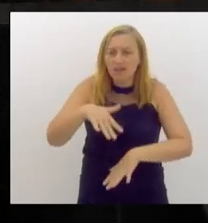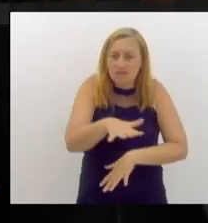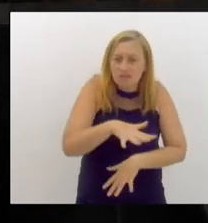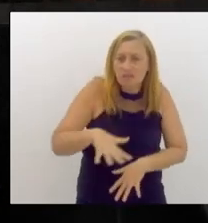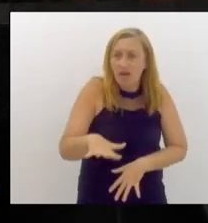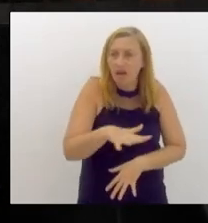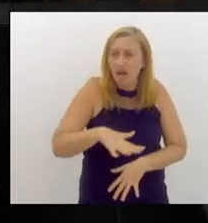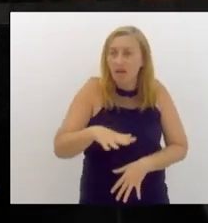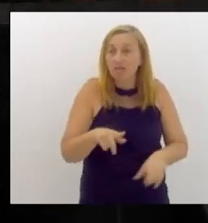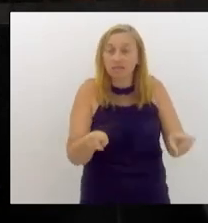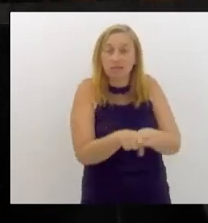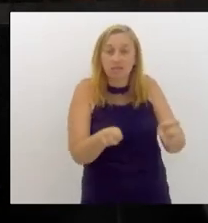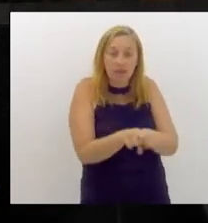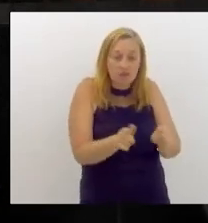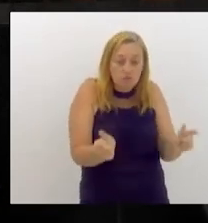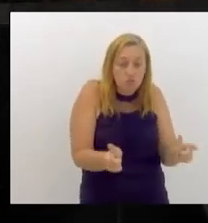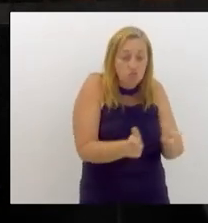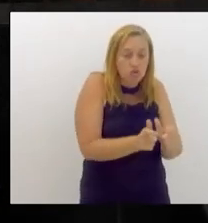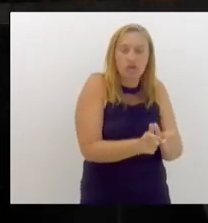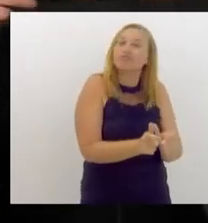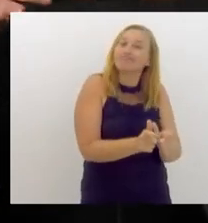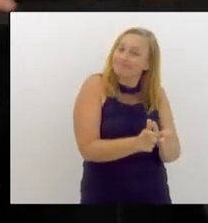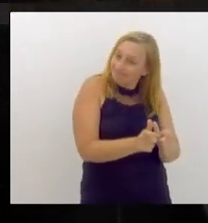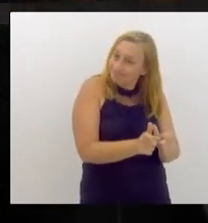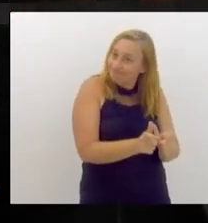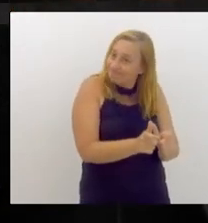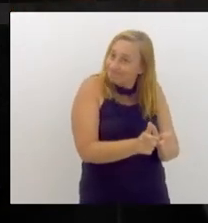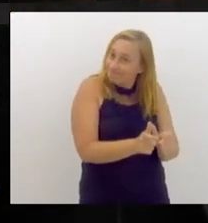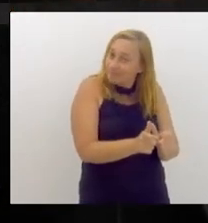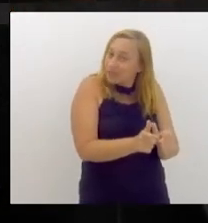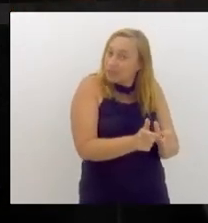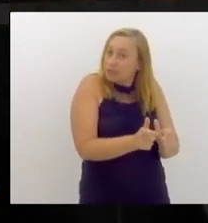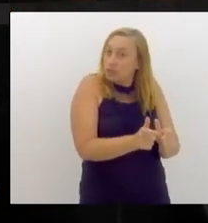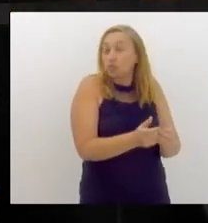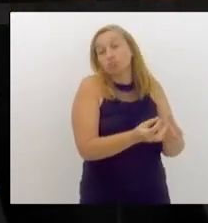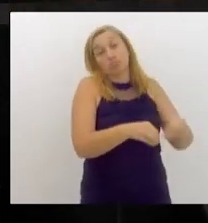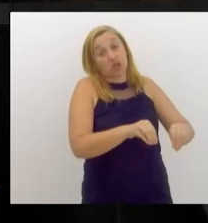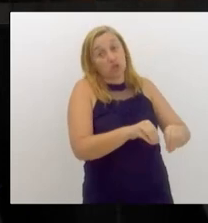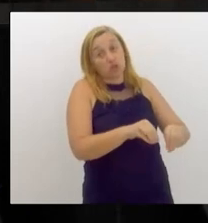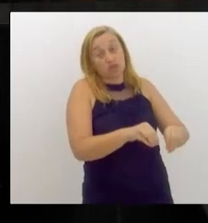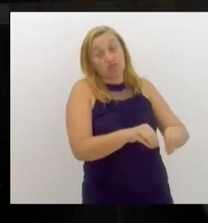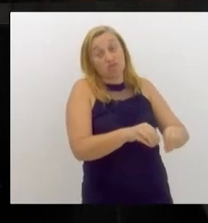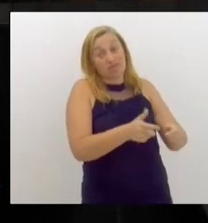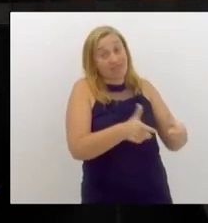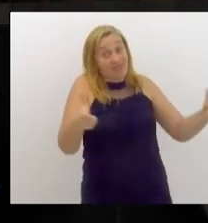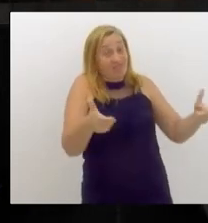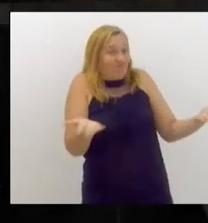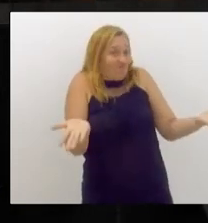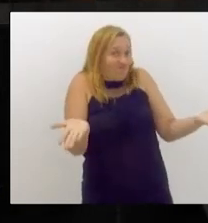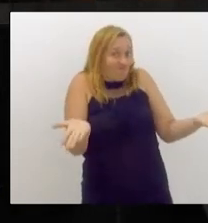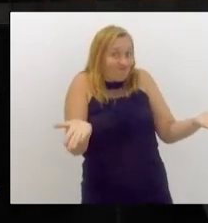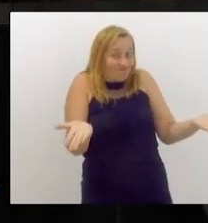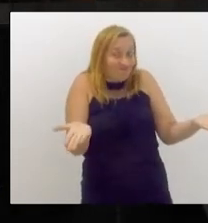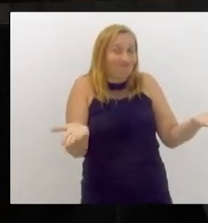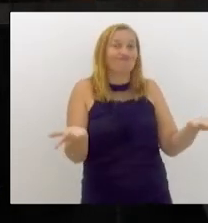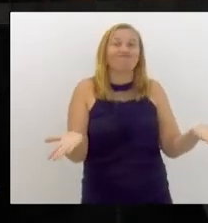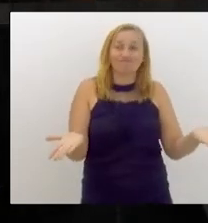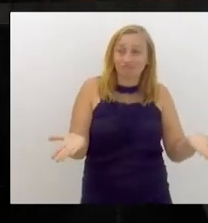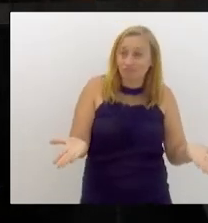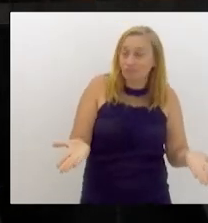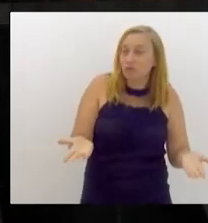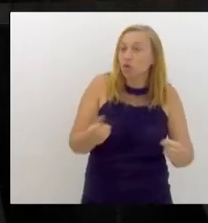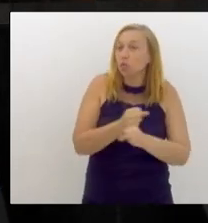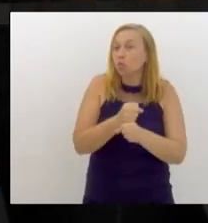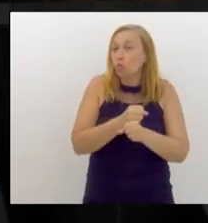também pequenas. E aí, a catástrofe é de maior dimensão. divide o